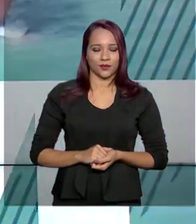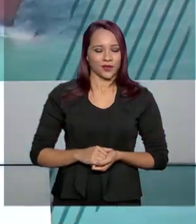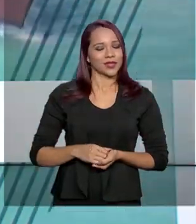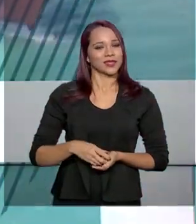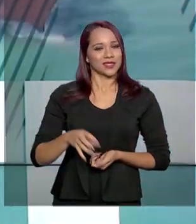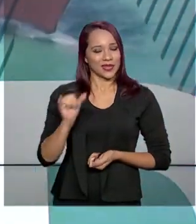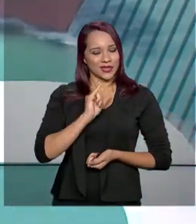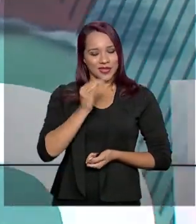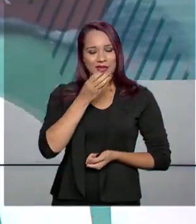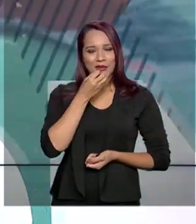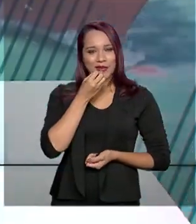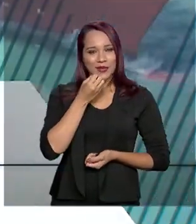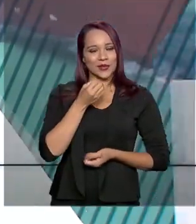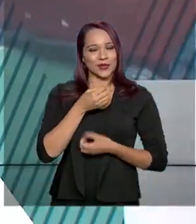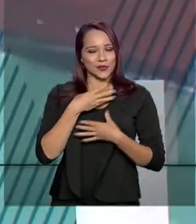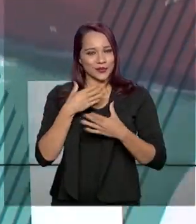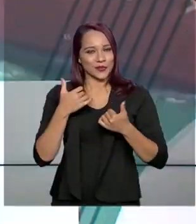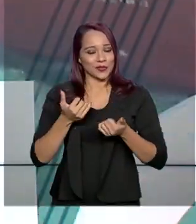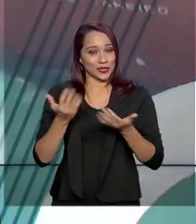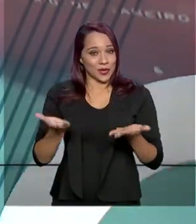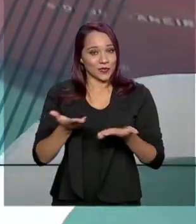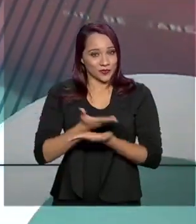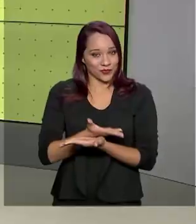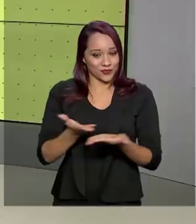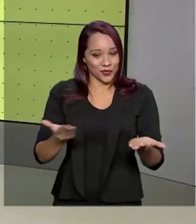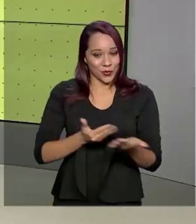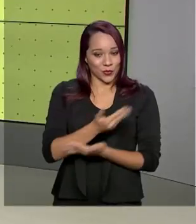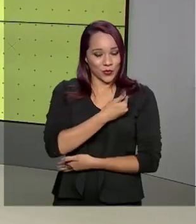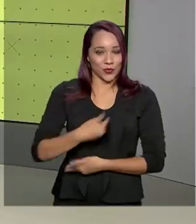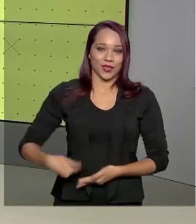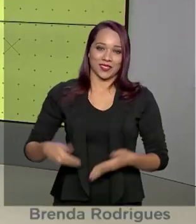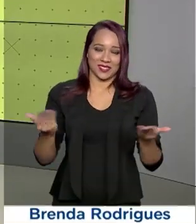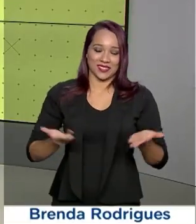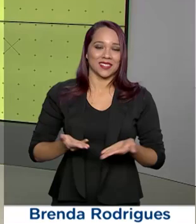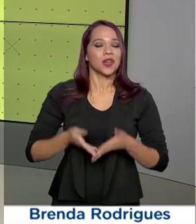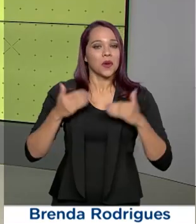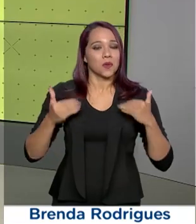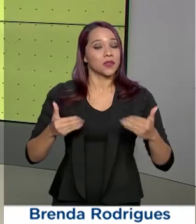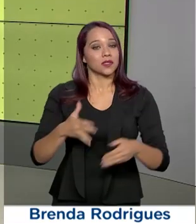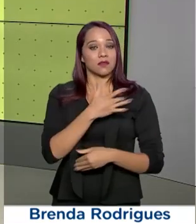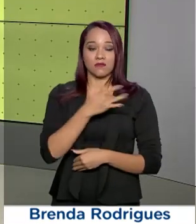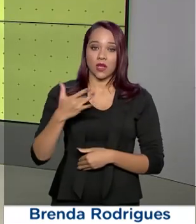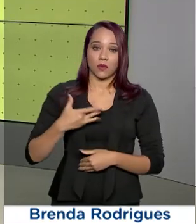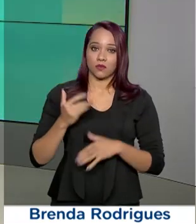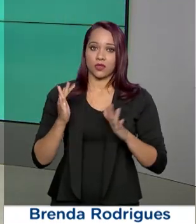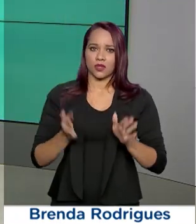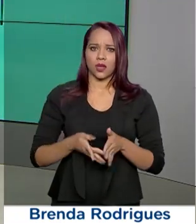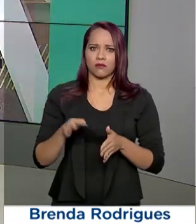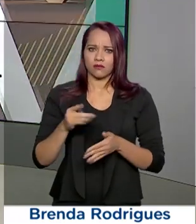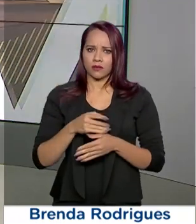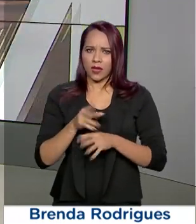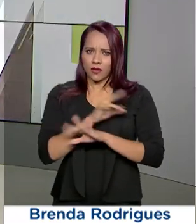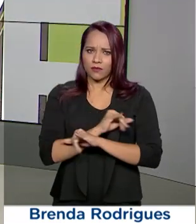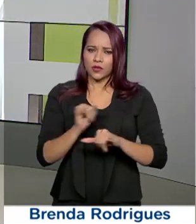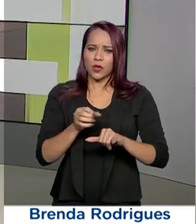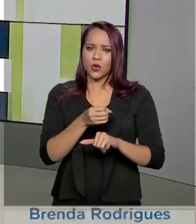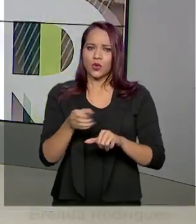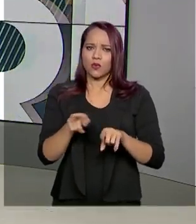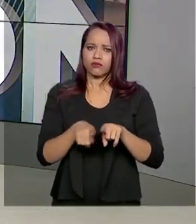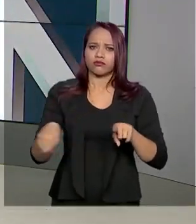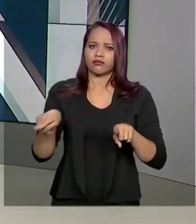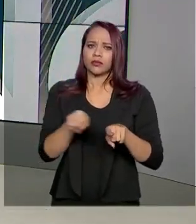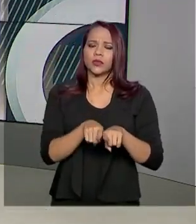Olá, está no ar mais um Governo Agora. O Ministério da Saúde acaba de atualizar o número de casos suspeitos de